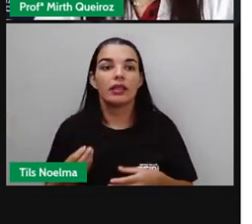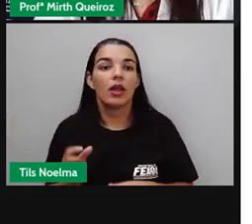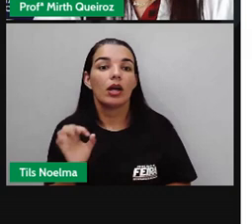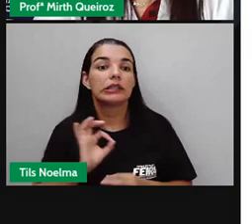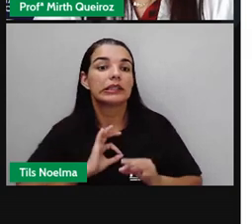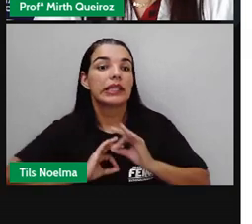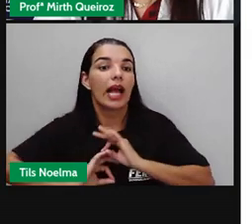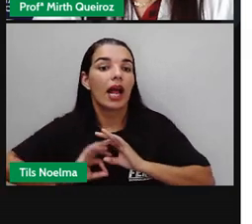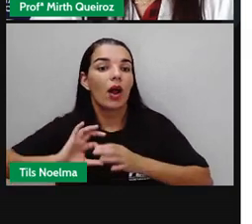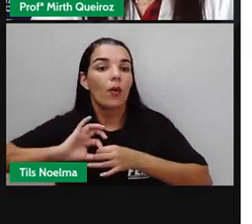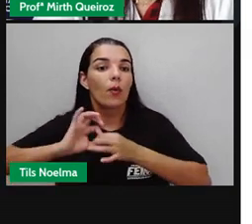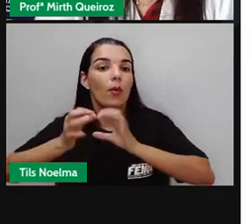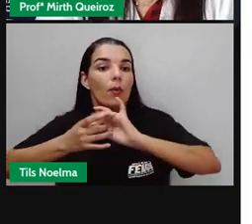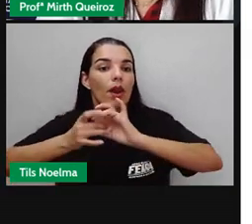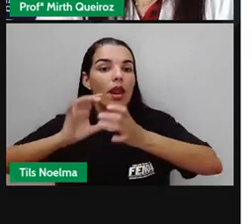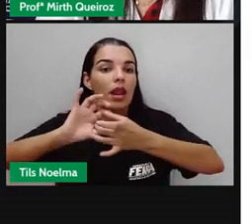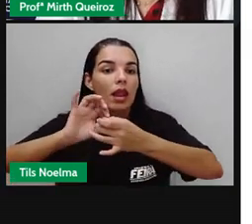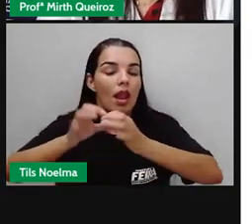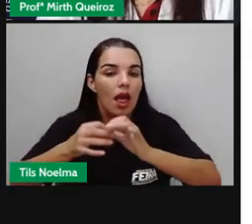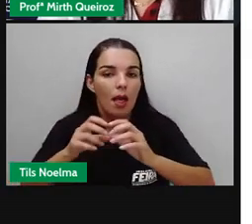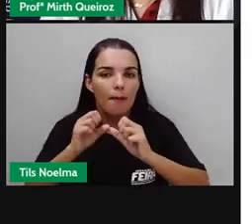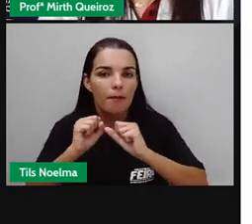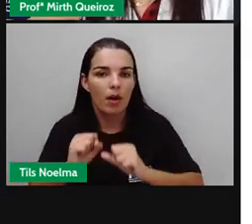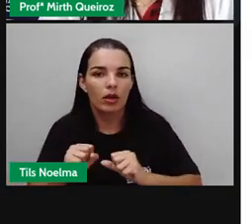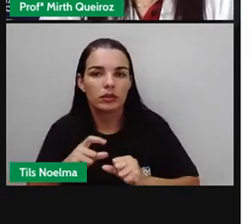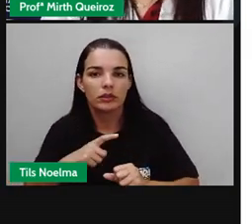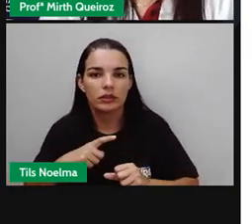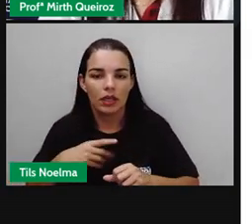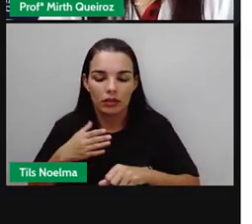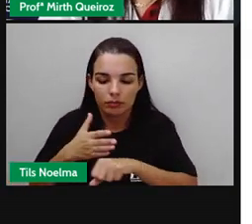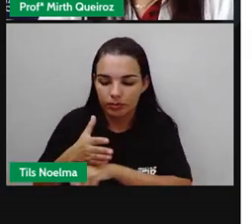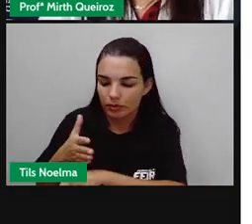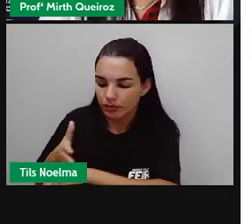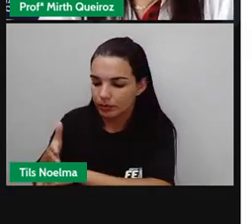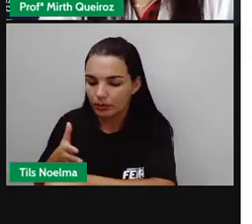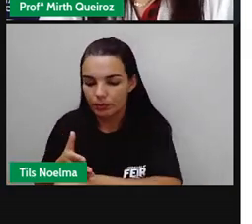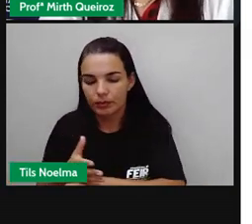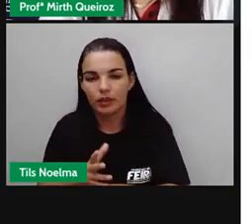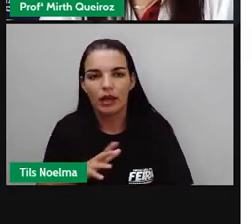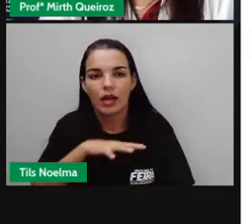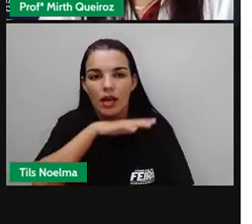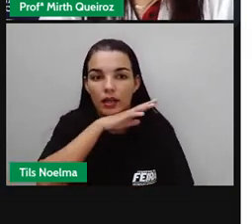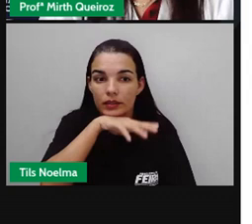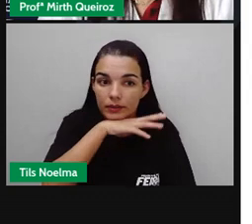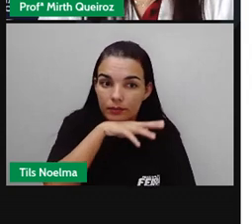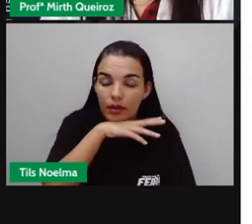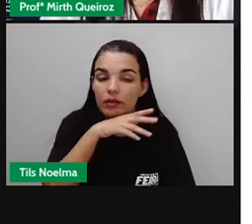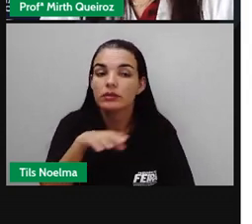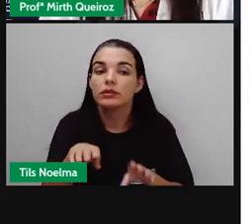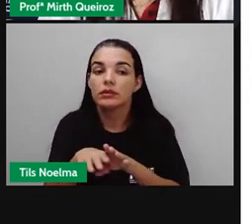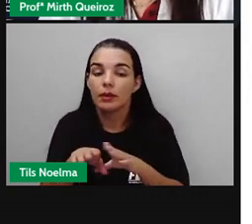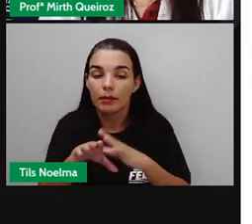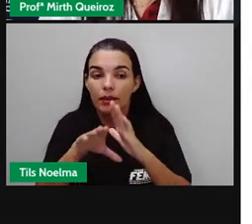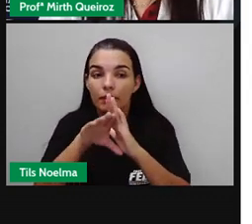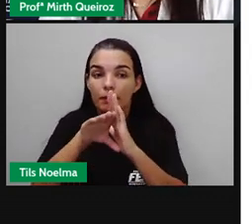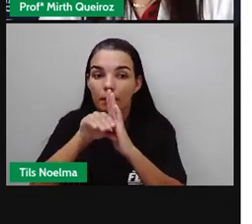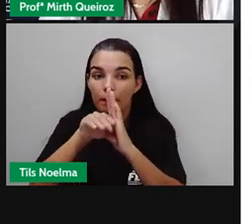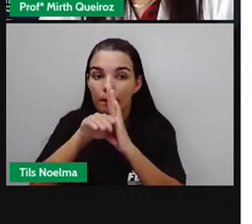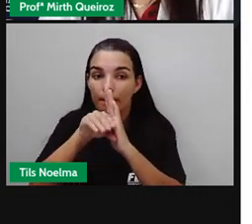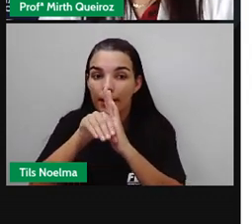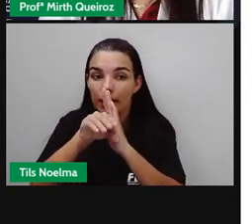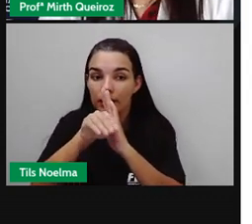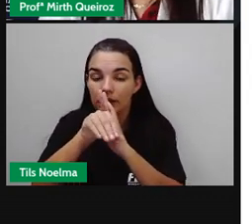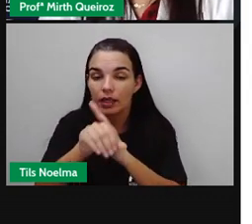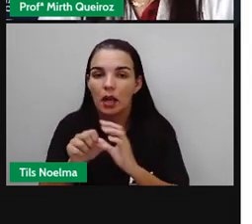dentro das células. Podem infectar animais, plantas, e até mesmo bactérias. Podem causar doenças